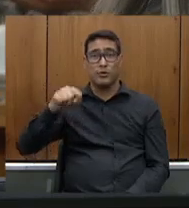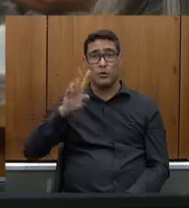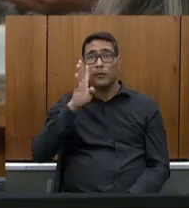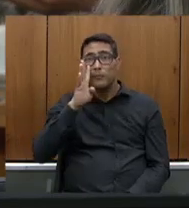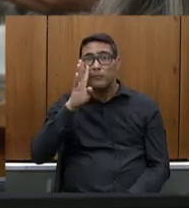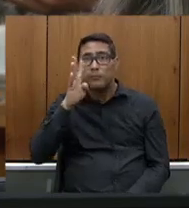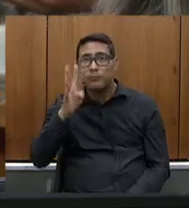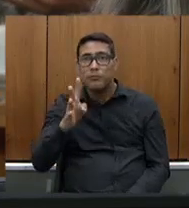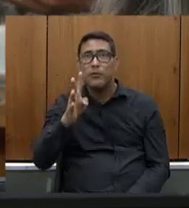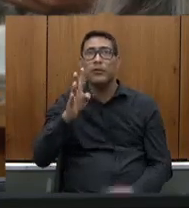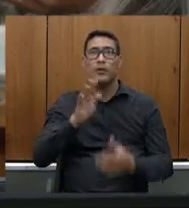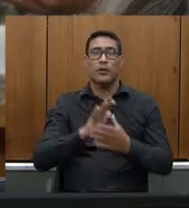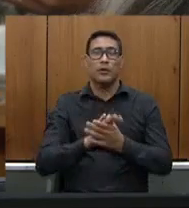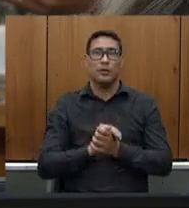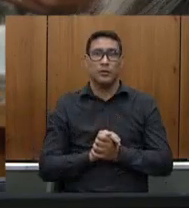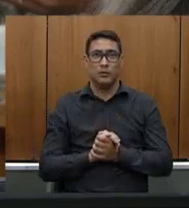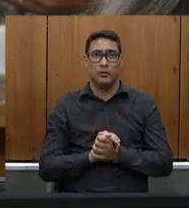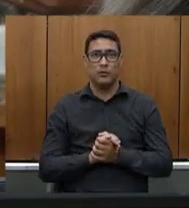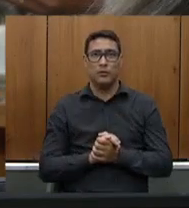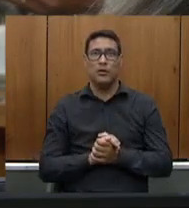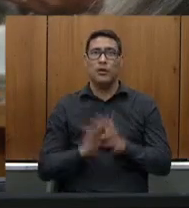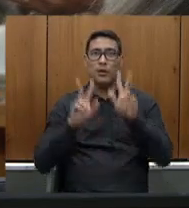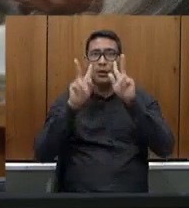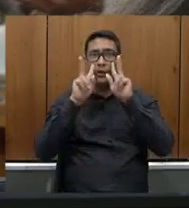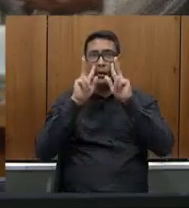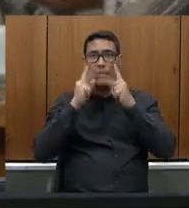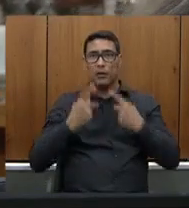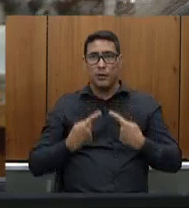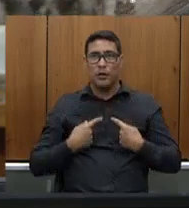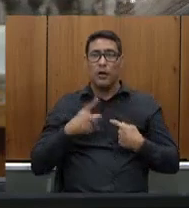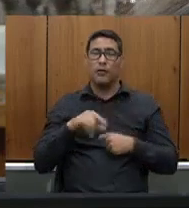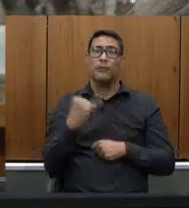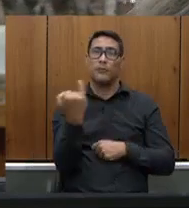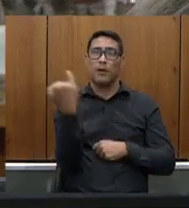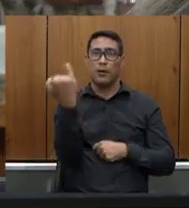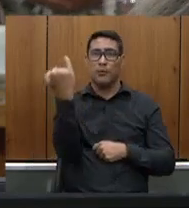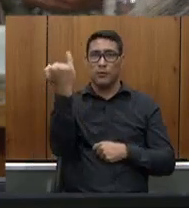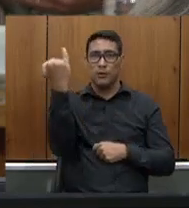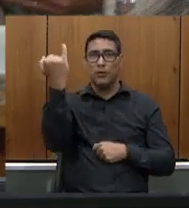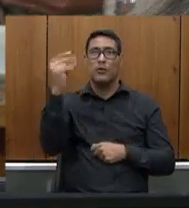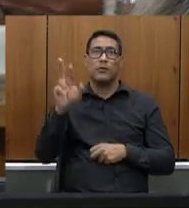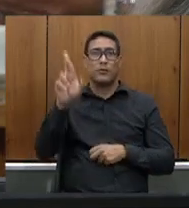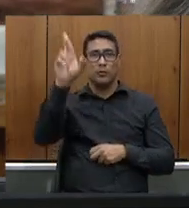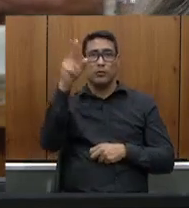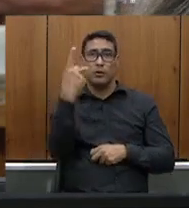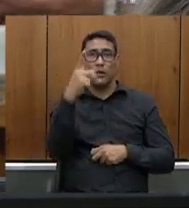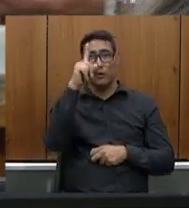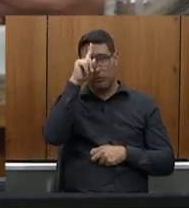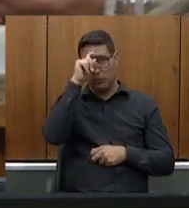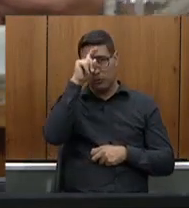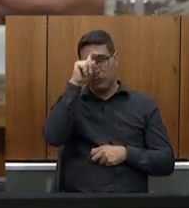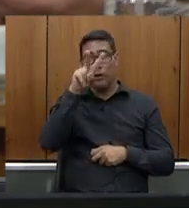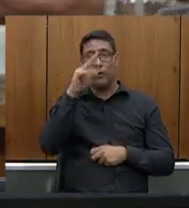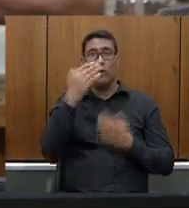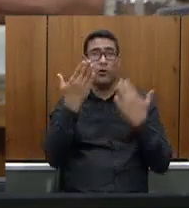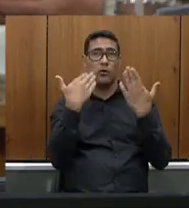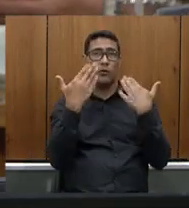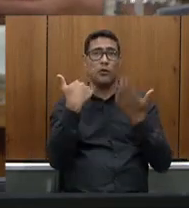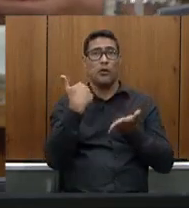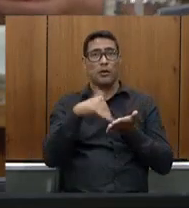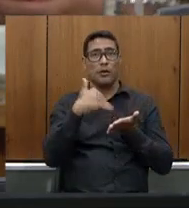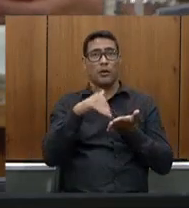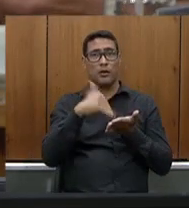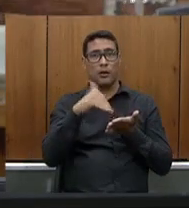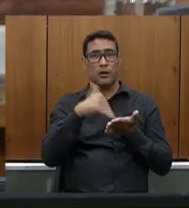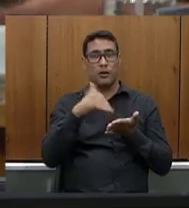Francisco ao Hospital São Francisco e reconhecemos o importante papel daquele hospital estamos junto com o município vou conversar de novo com a Secretaria Municipal de